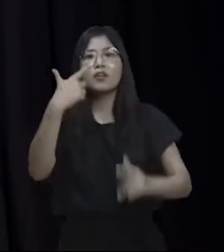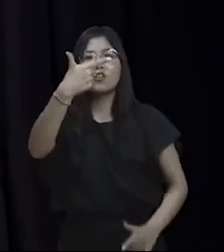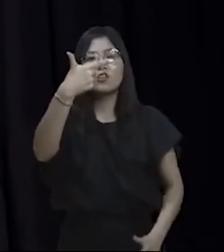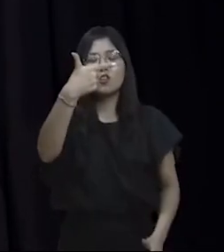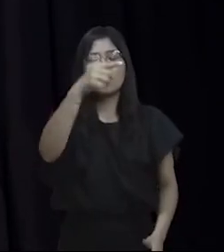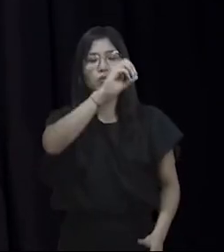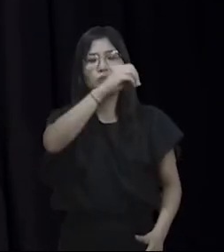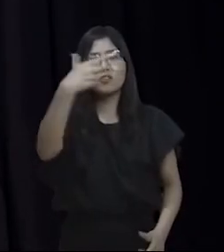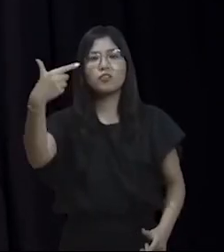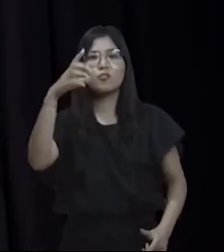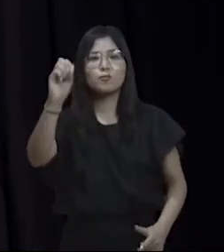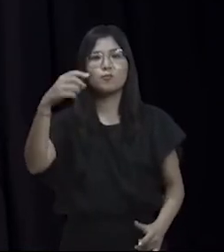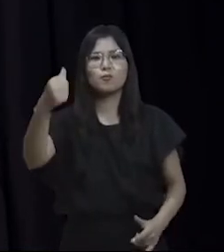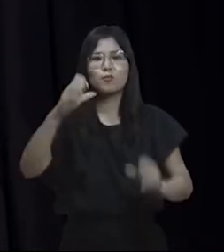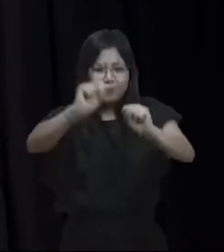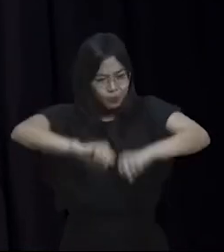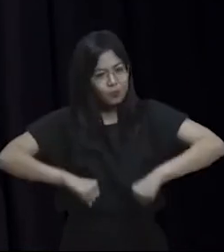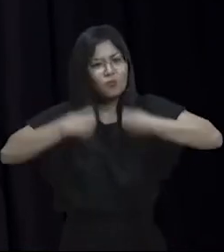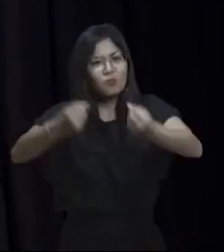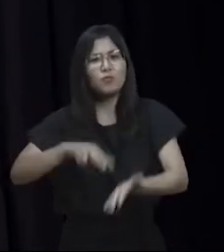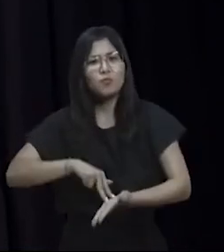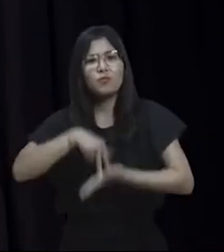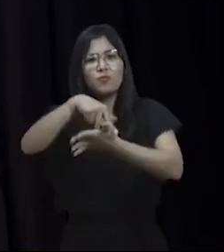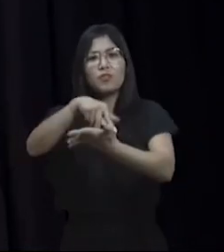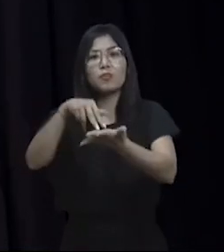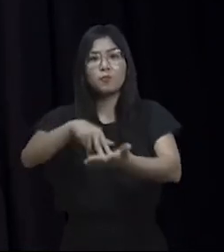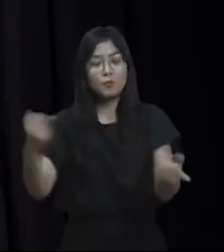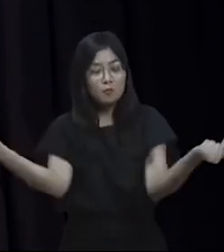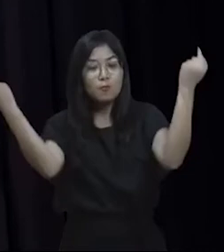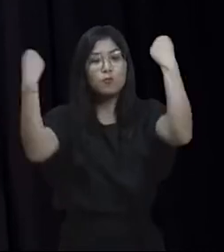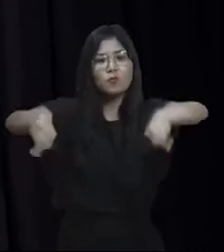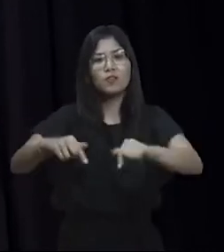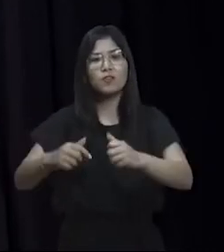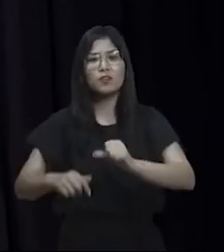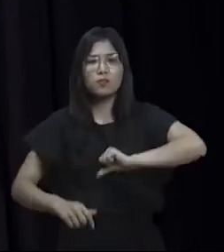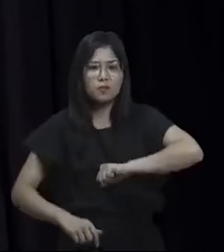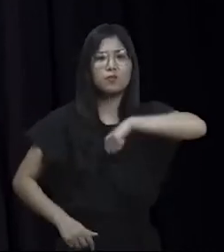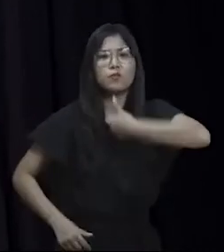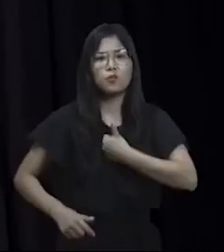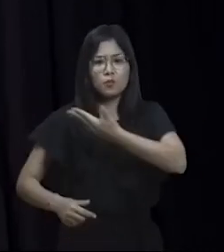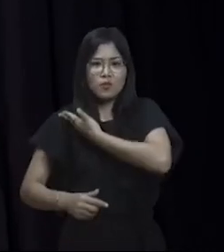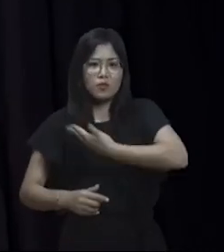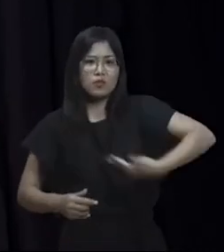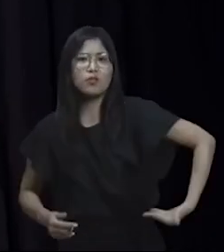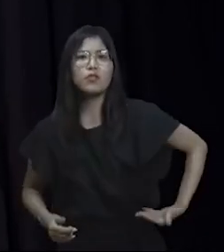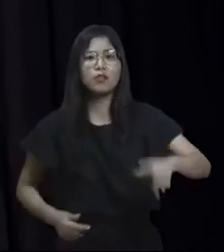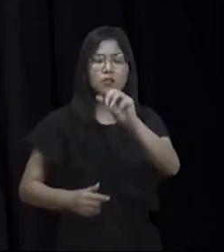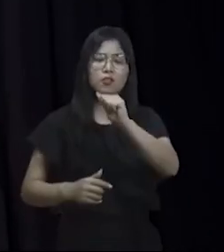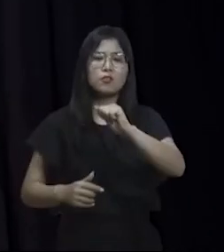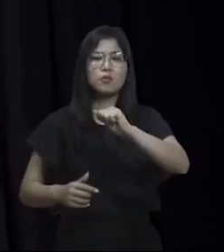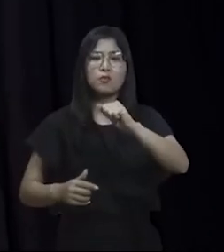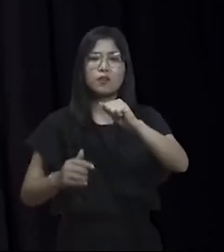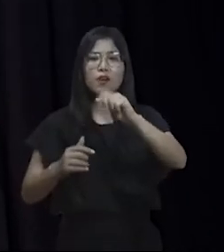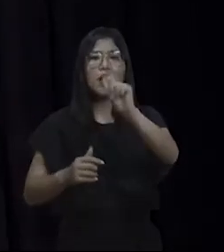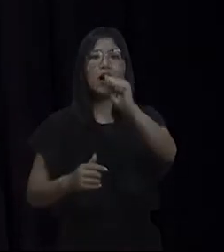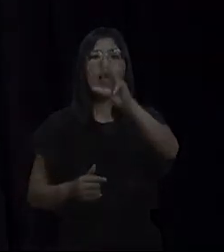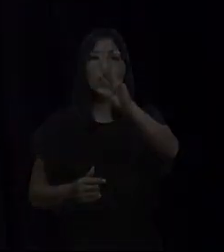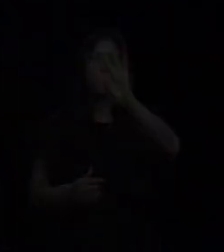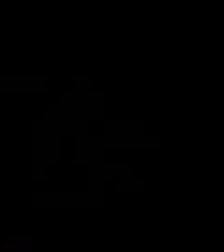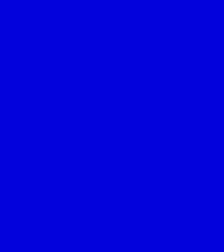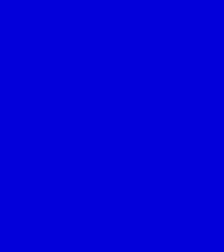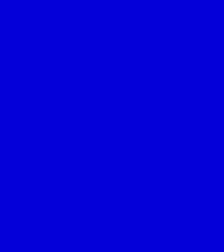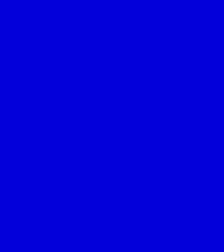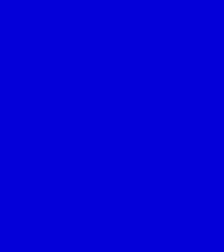numa ampla frente democrática para derrotar o autoritarismo e o governo autoritário que hoje impera neste país. Muito